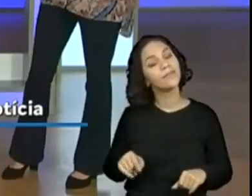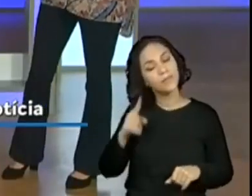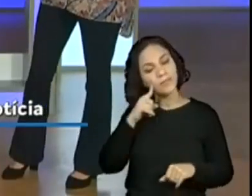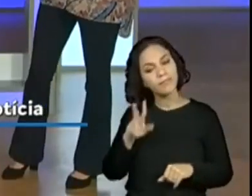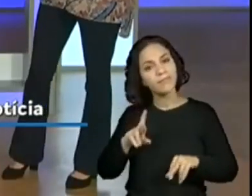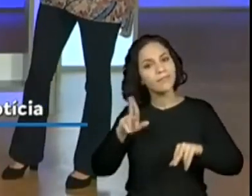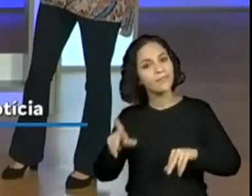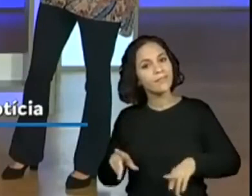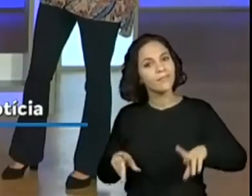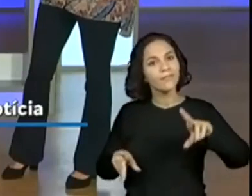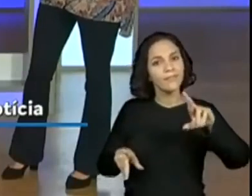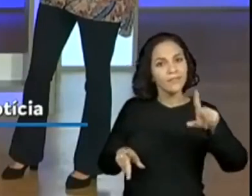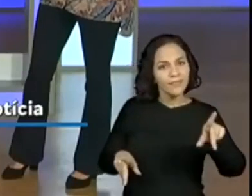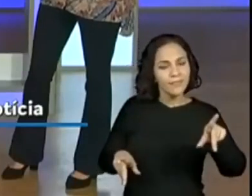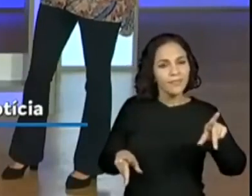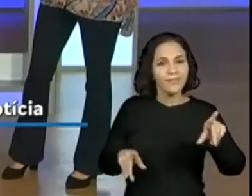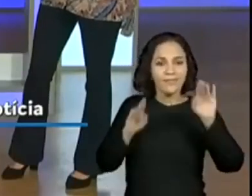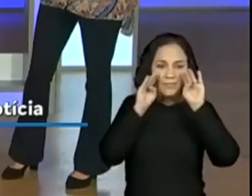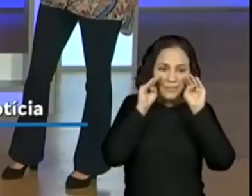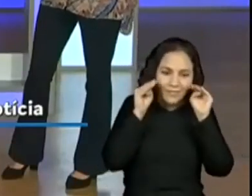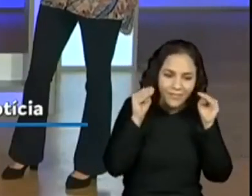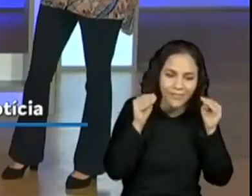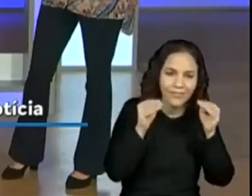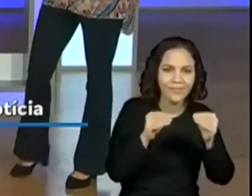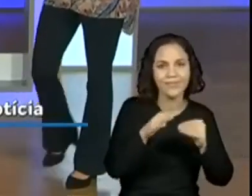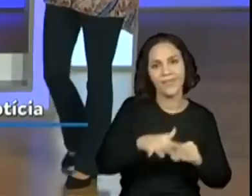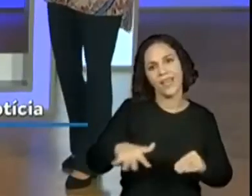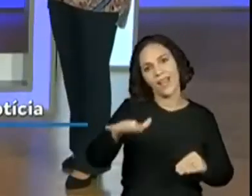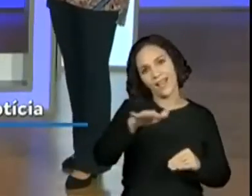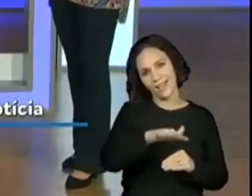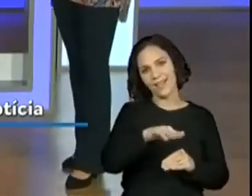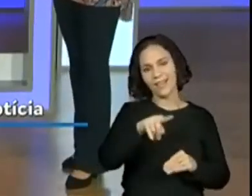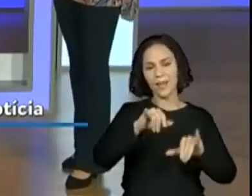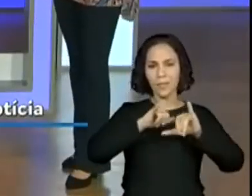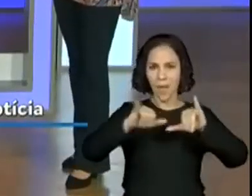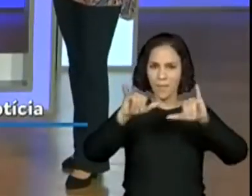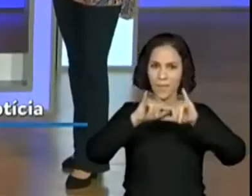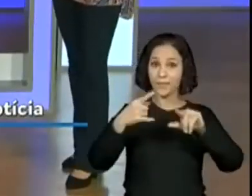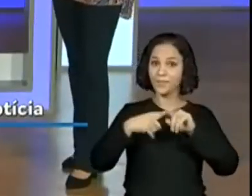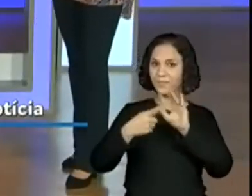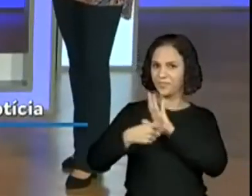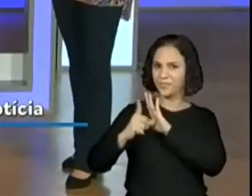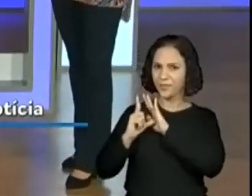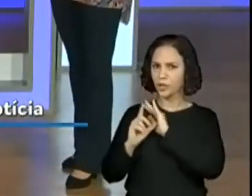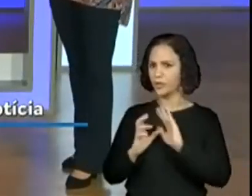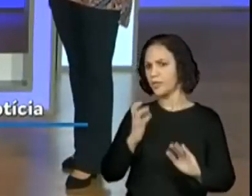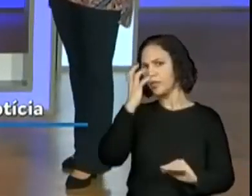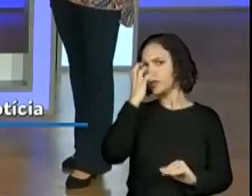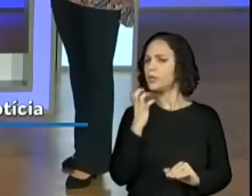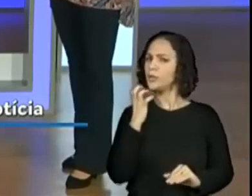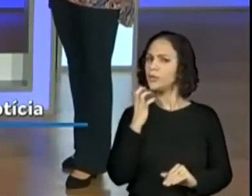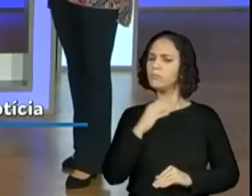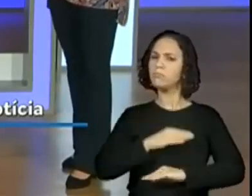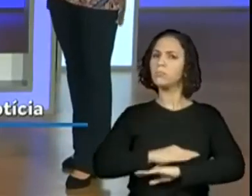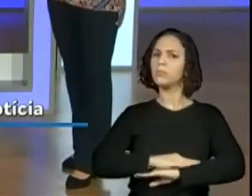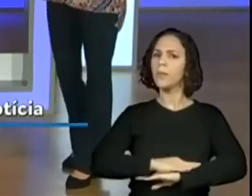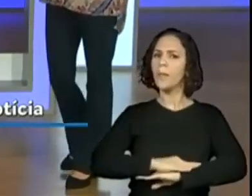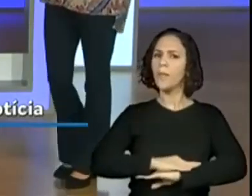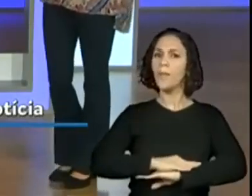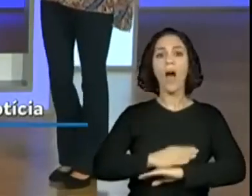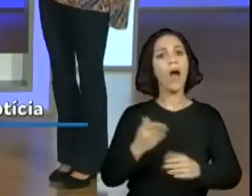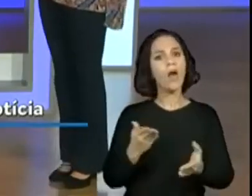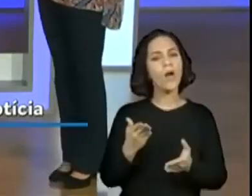especificidades do mundo jornalístico. Sim, e antes os jornais eram mais sérios, tal, hoje em dia os jornalistas